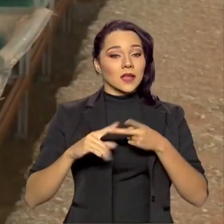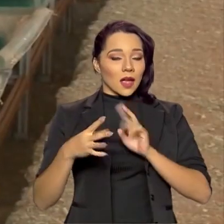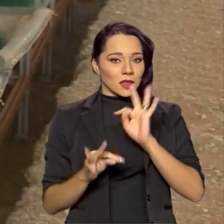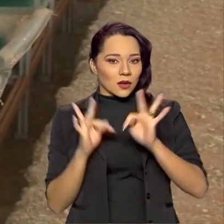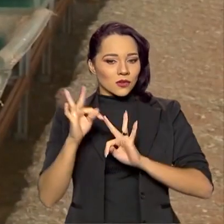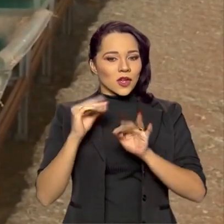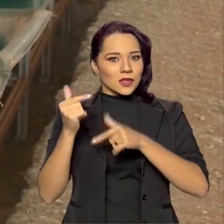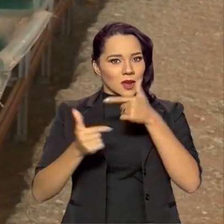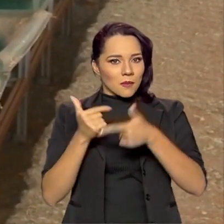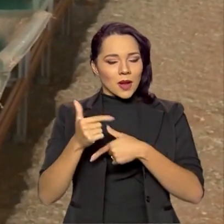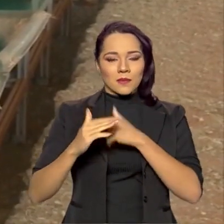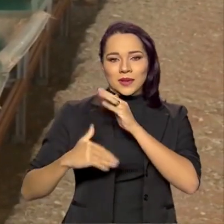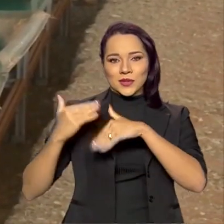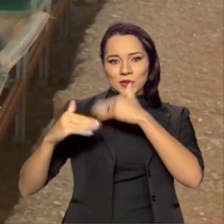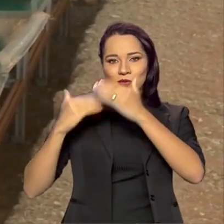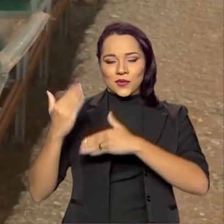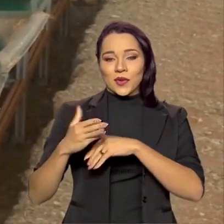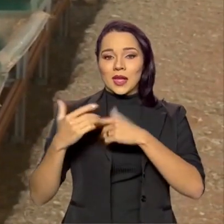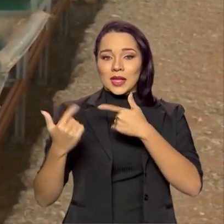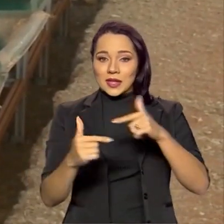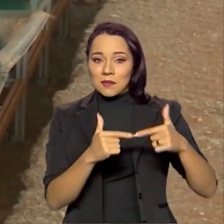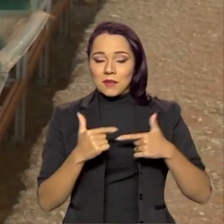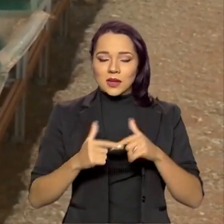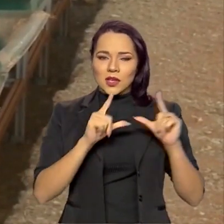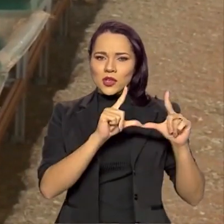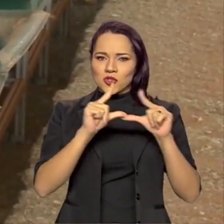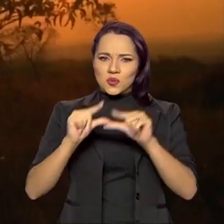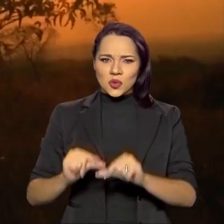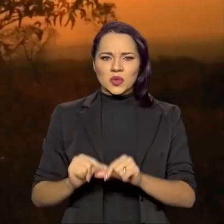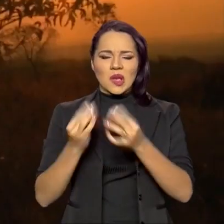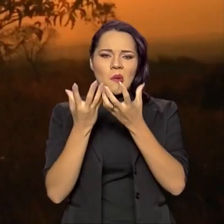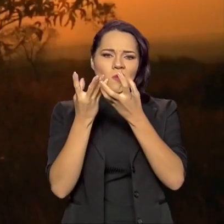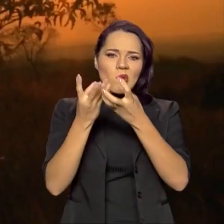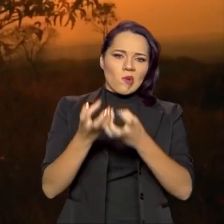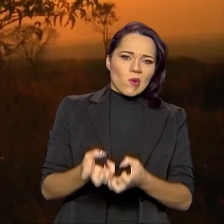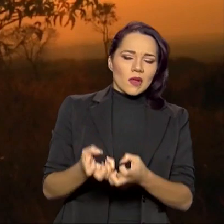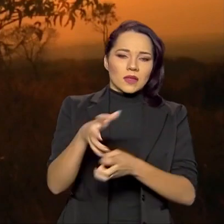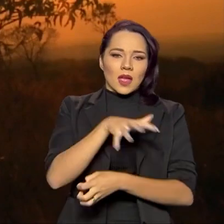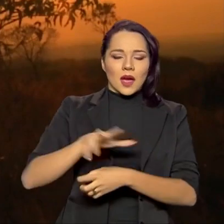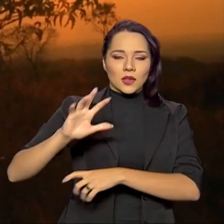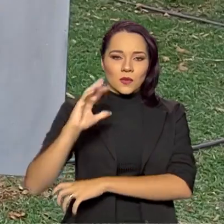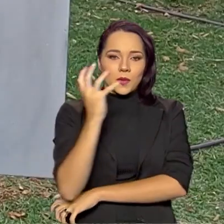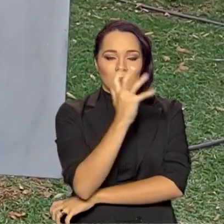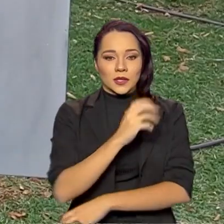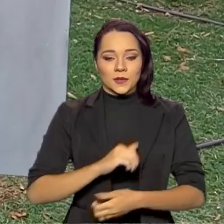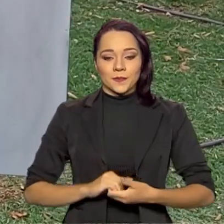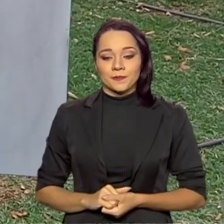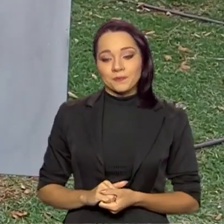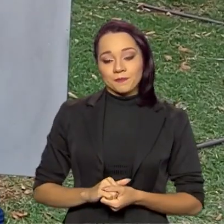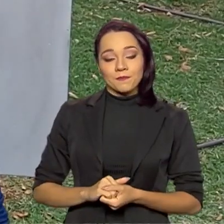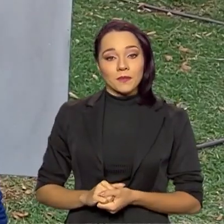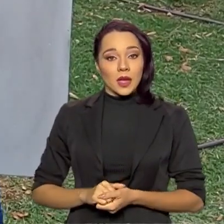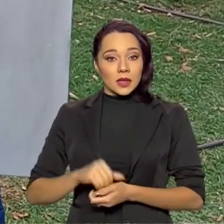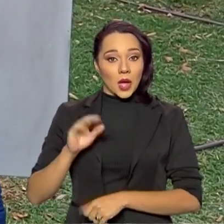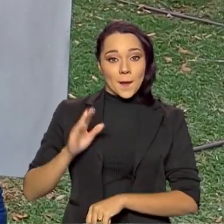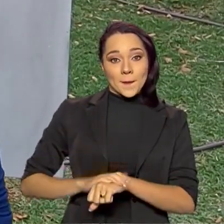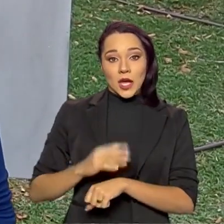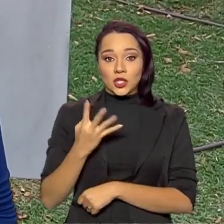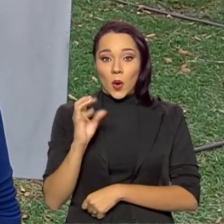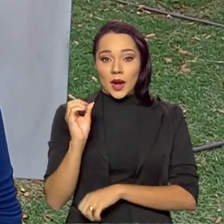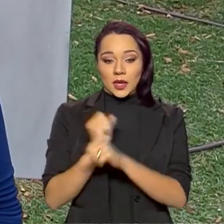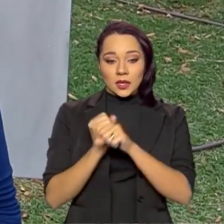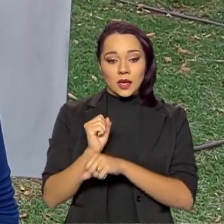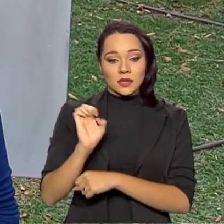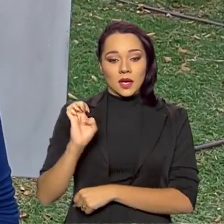atuam para desenvolver atividades que reduzam a degeneração ambiental. Há mais de 40 anos que a